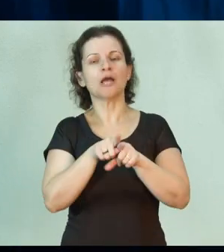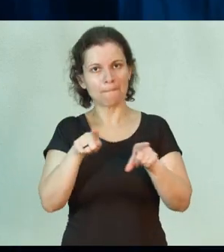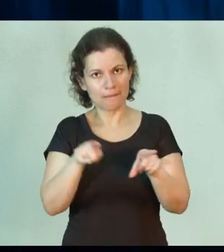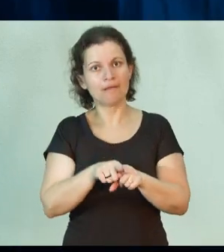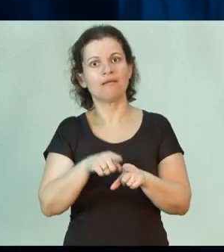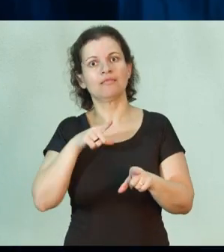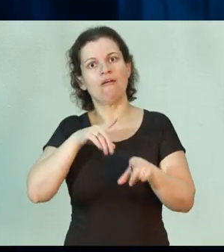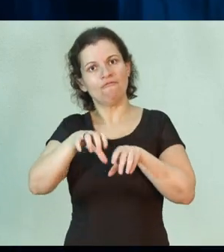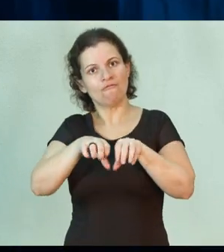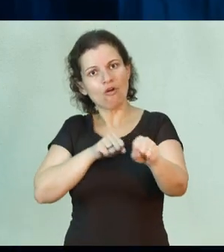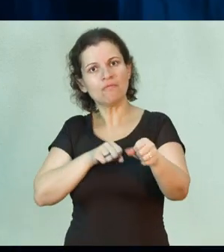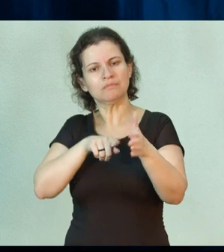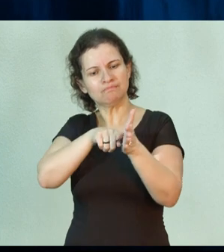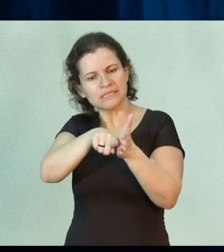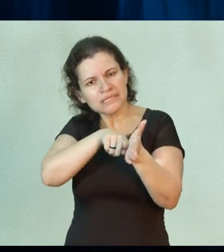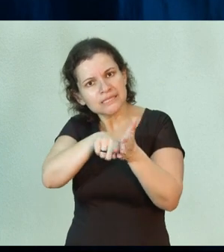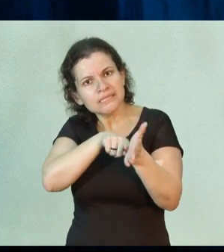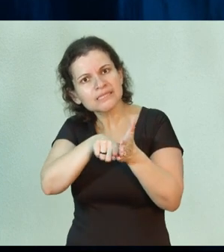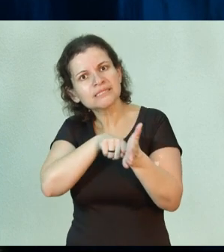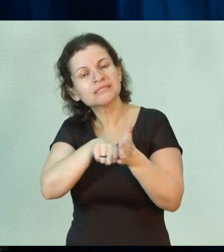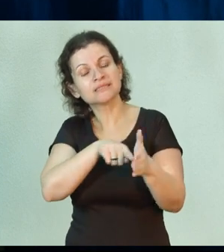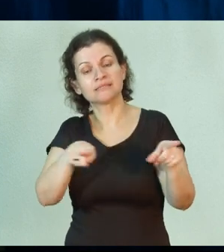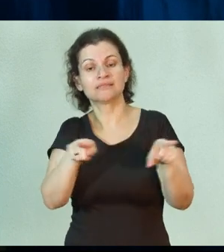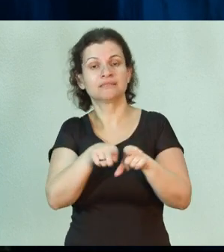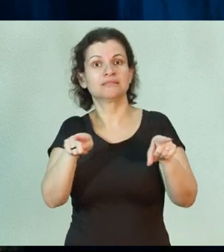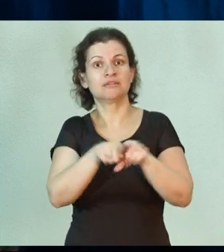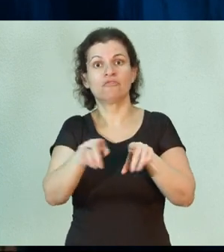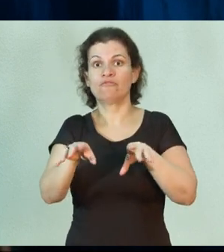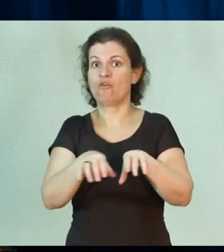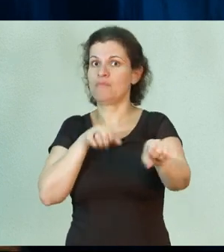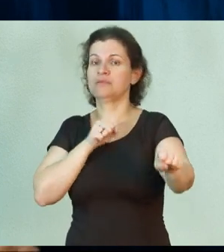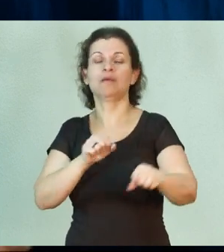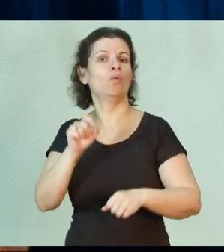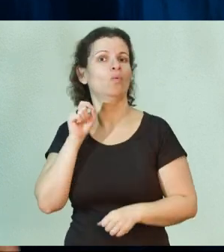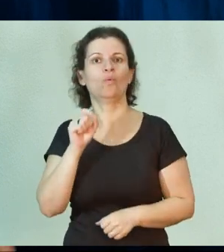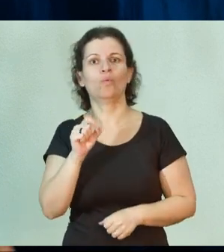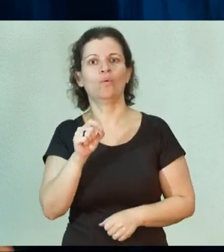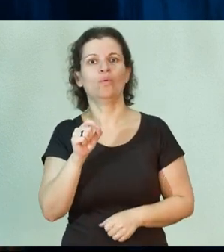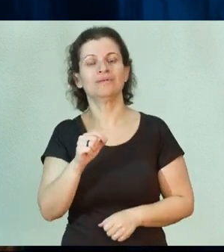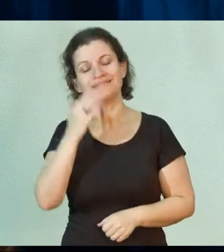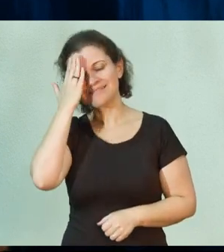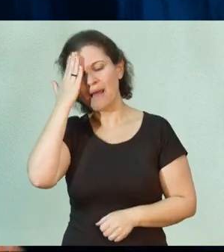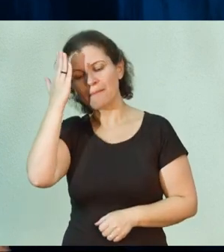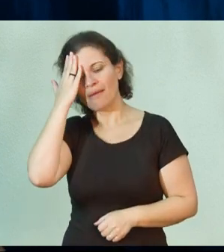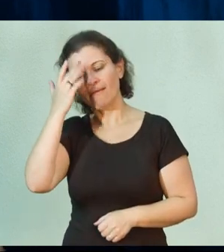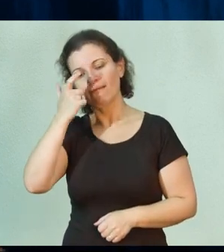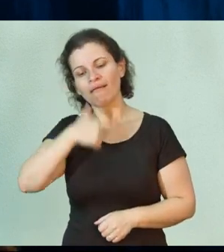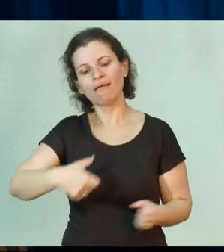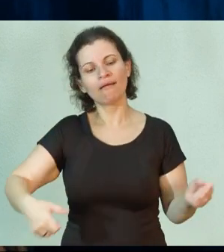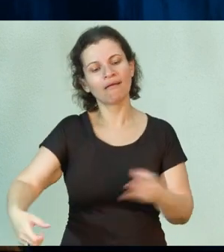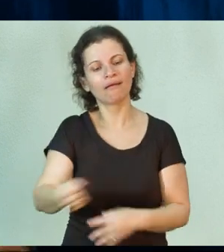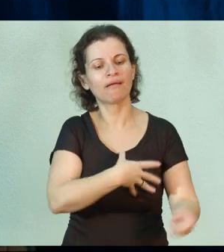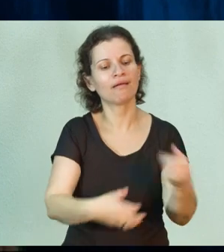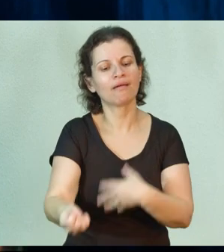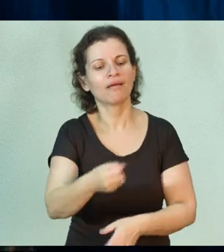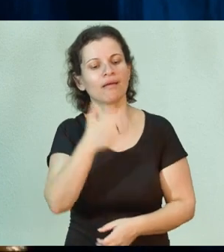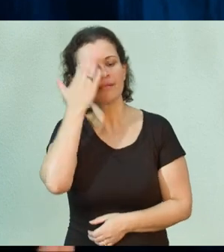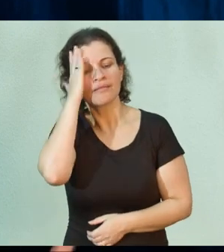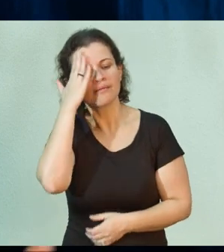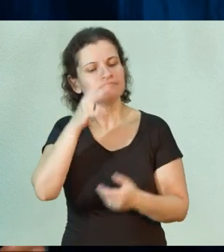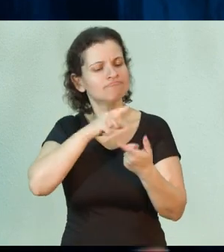tem uma formação em pesquisa e uma formação de saber se atualizar, de saber